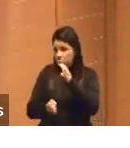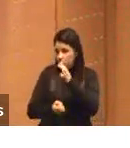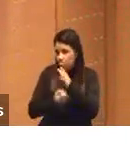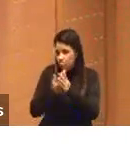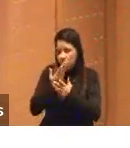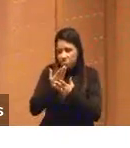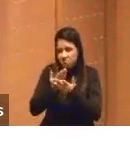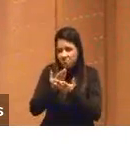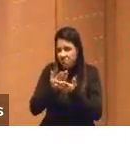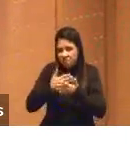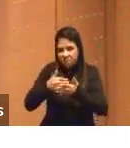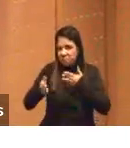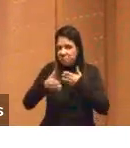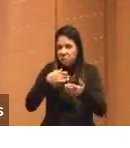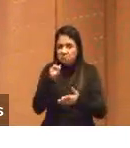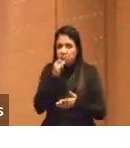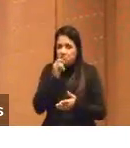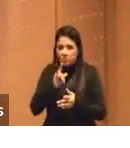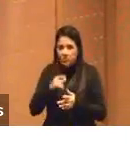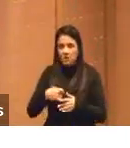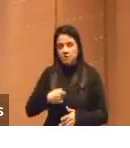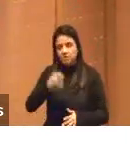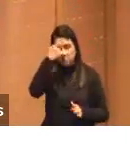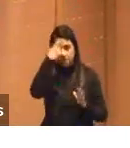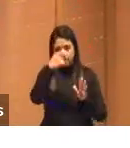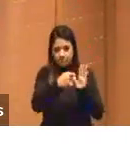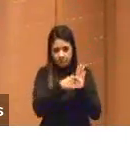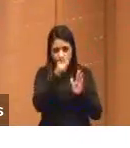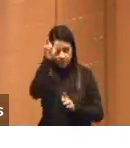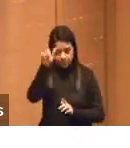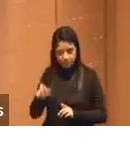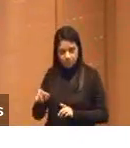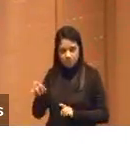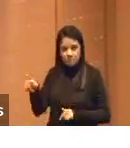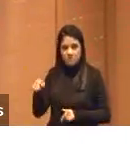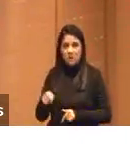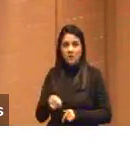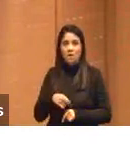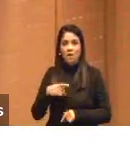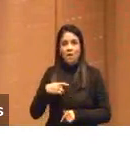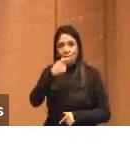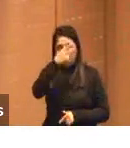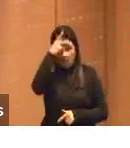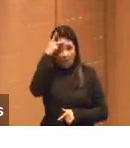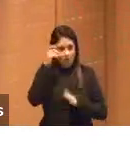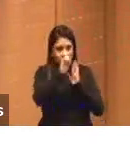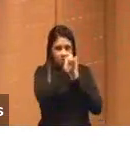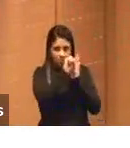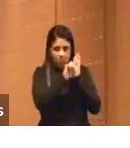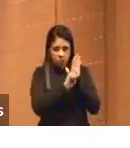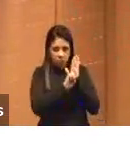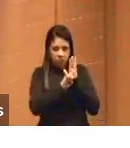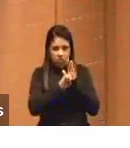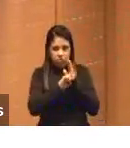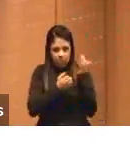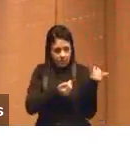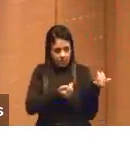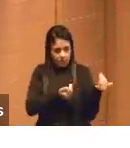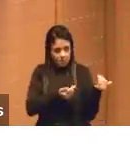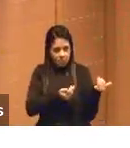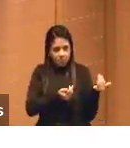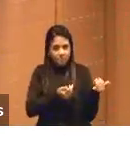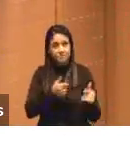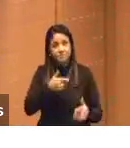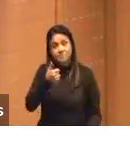nada. Se a IA fosse uma pessoa, seria do século passado, uma jovem senhora de